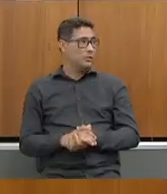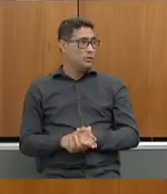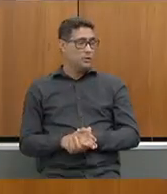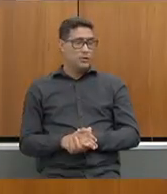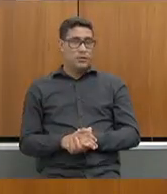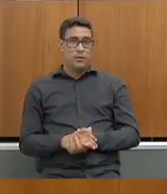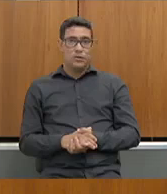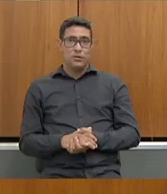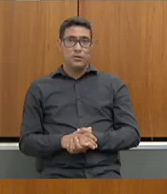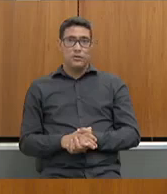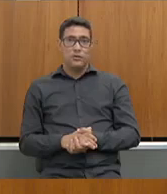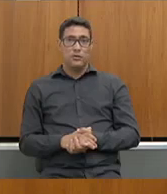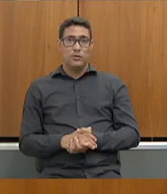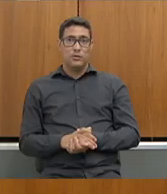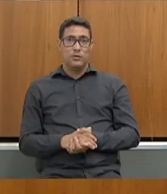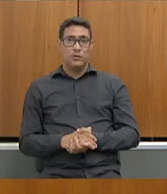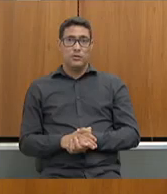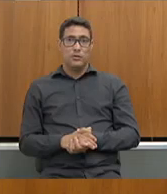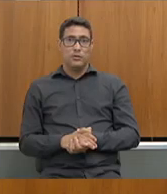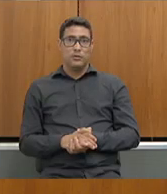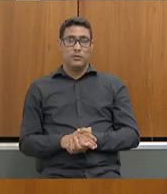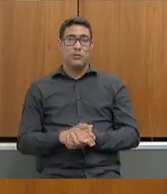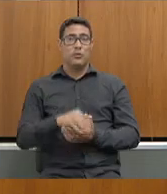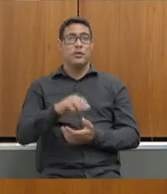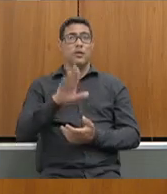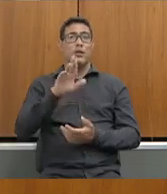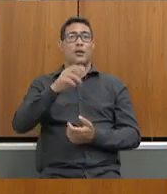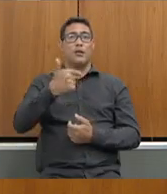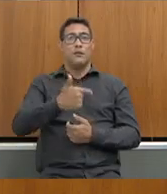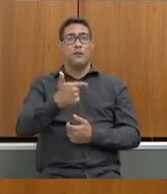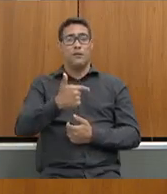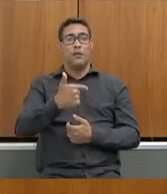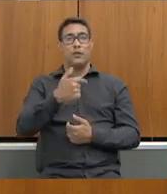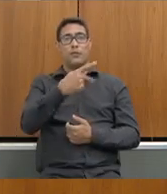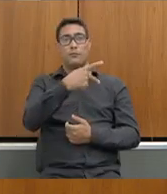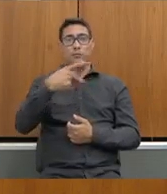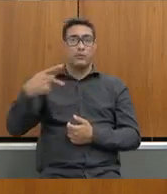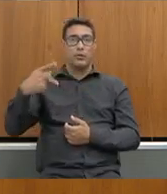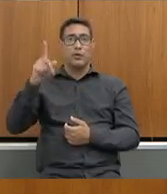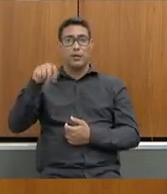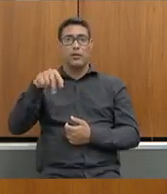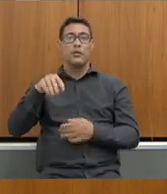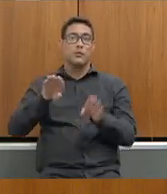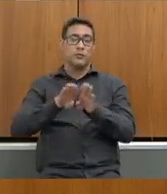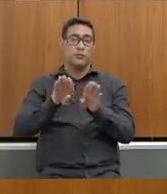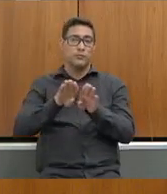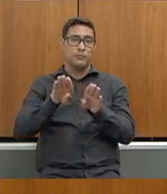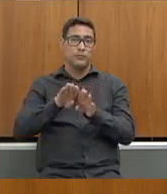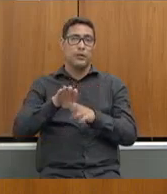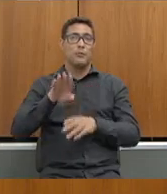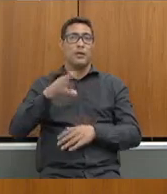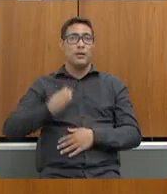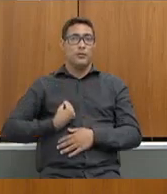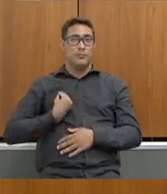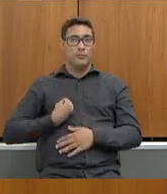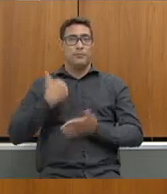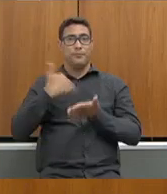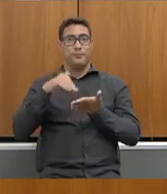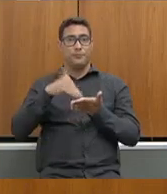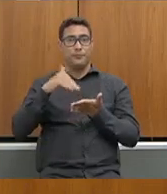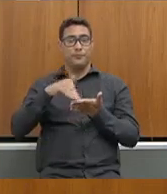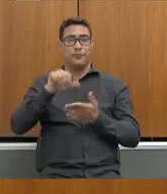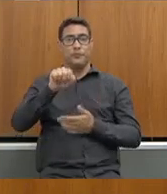o vice-presidente agradeço registrar a presença da secretária de junta de educação geniana guimarães está aqui conosco